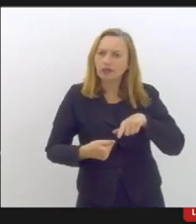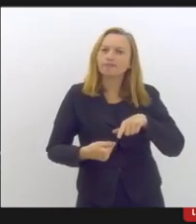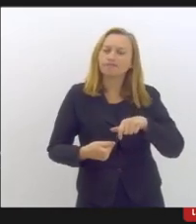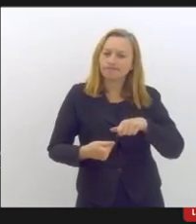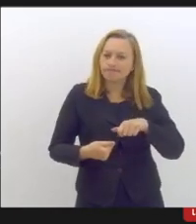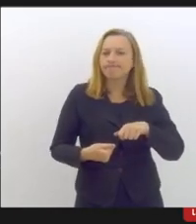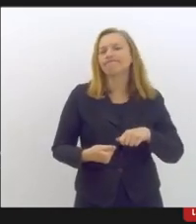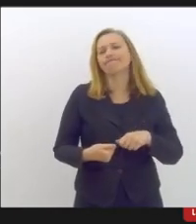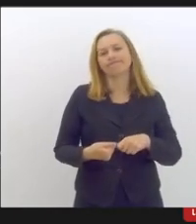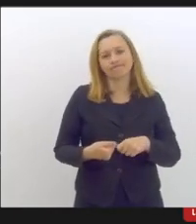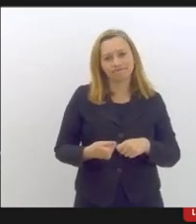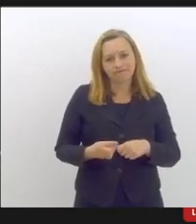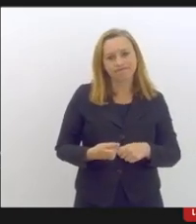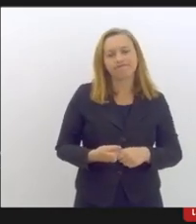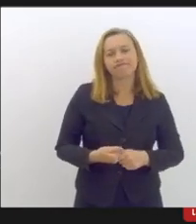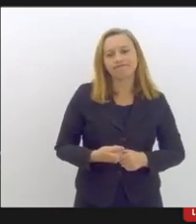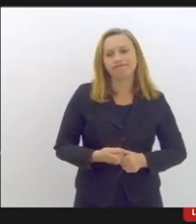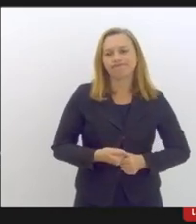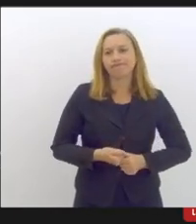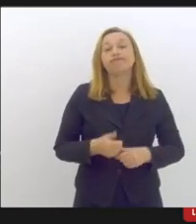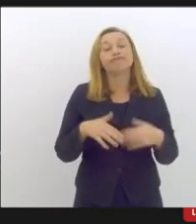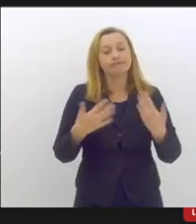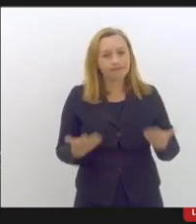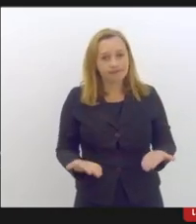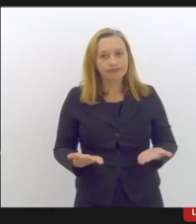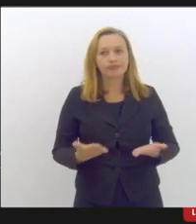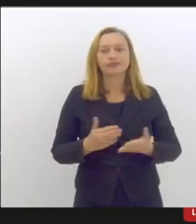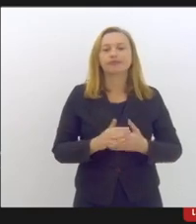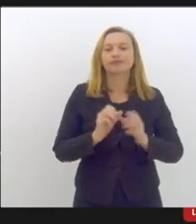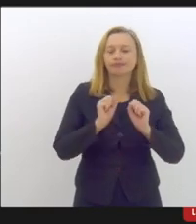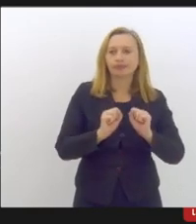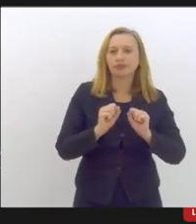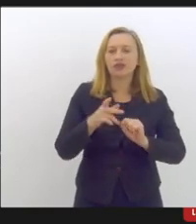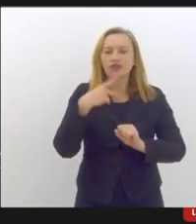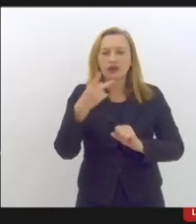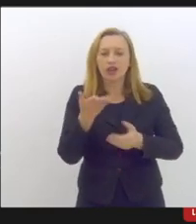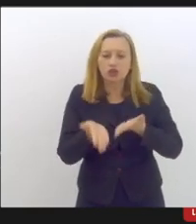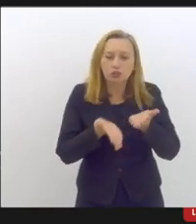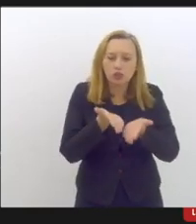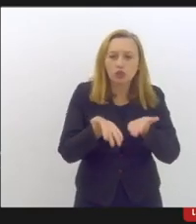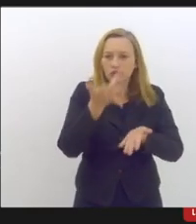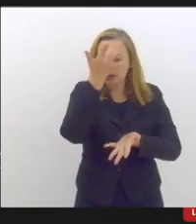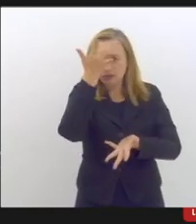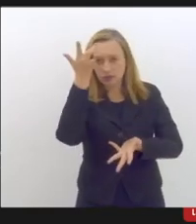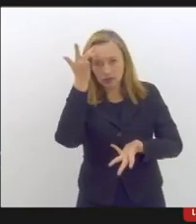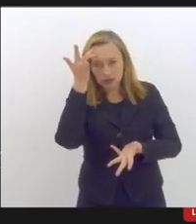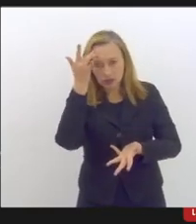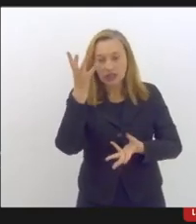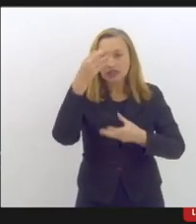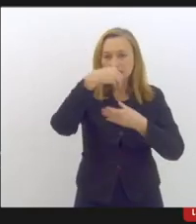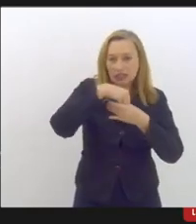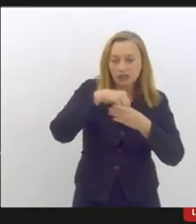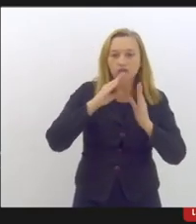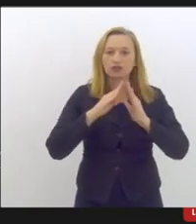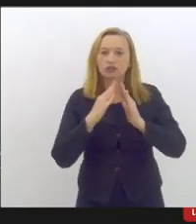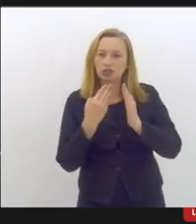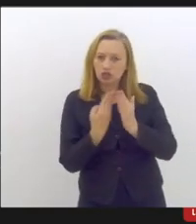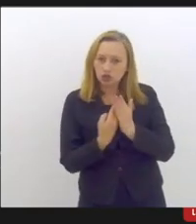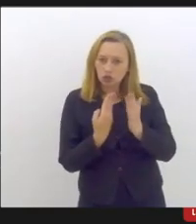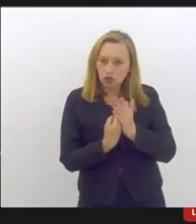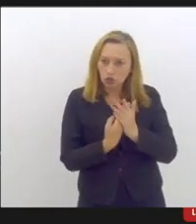que seria possível ser feita né então acho que pra gente poder falar sobre o cuidado de saúde mental dentro das escolas